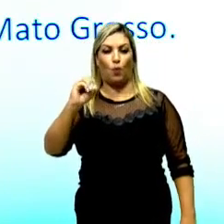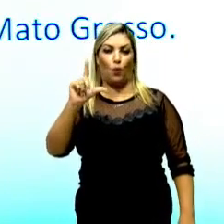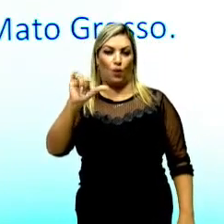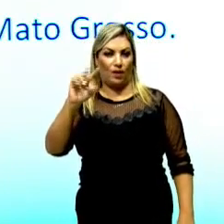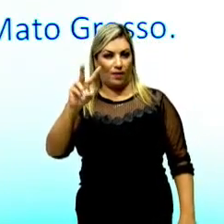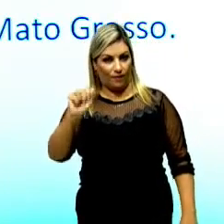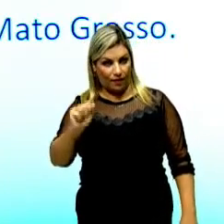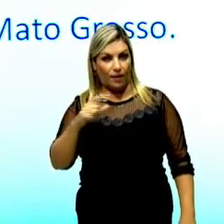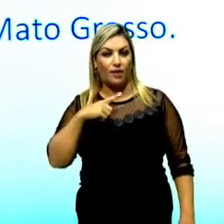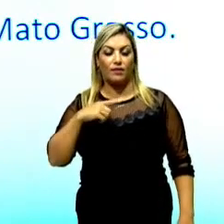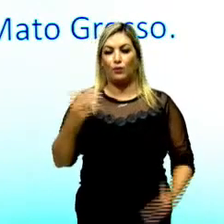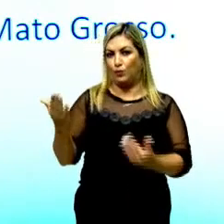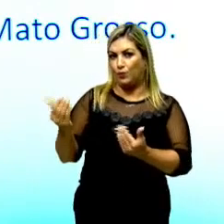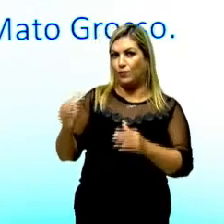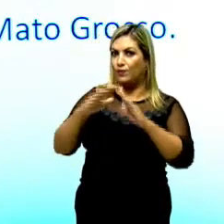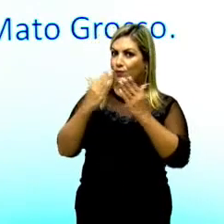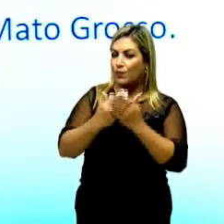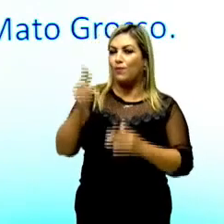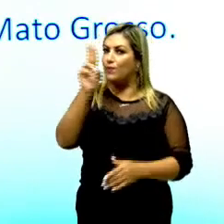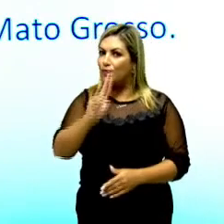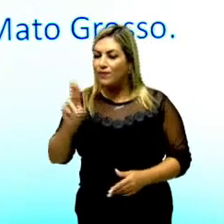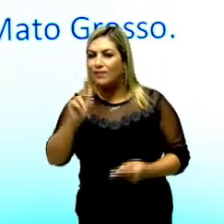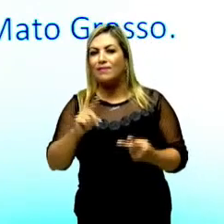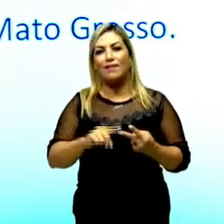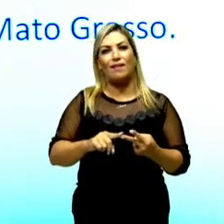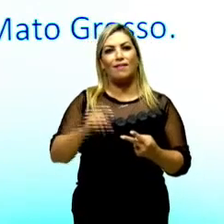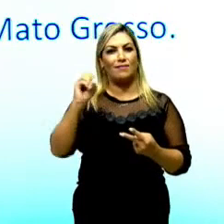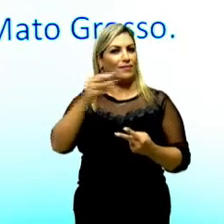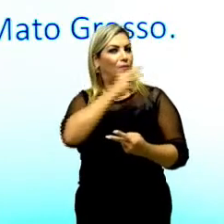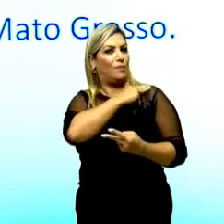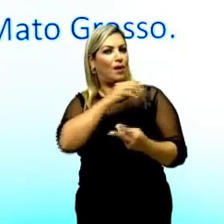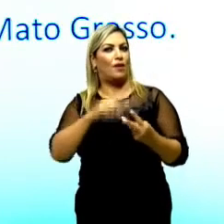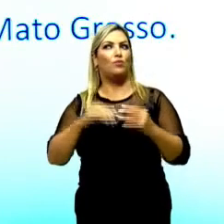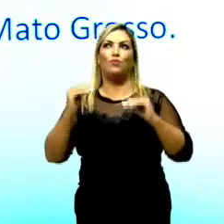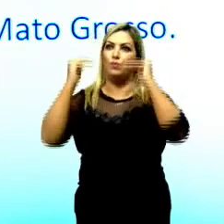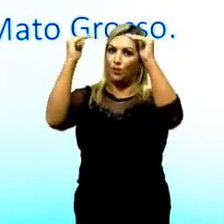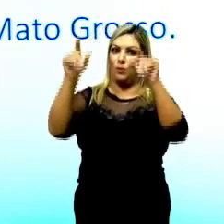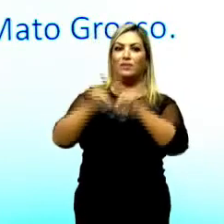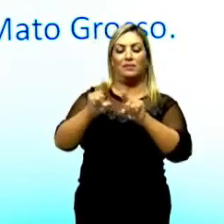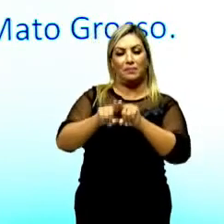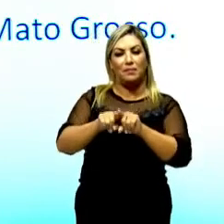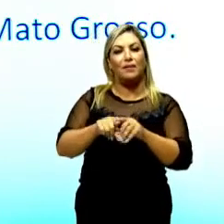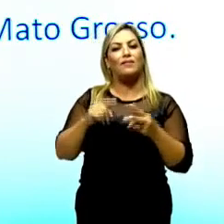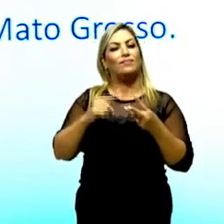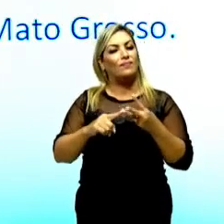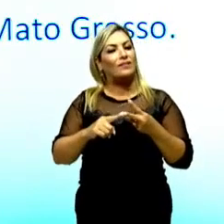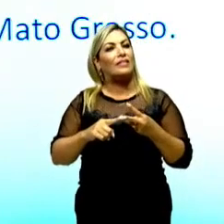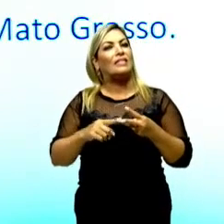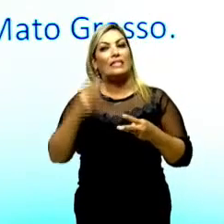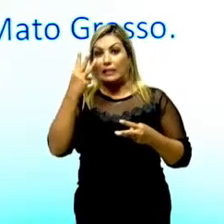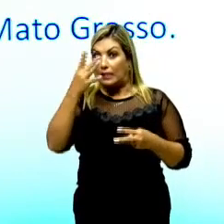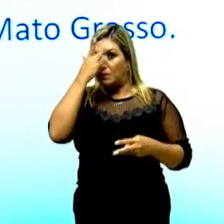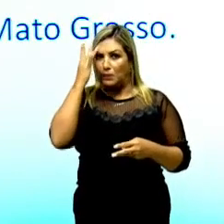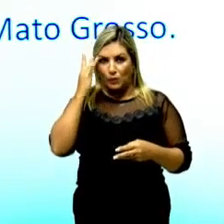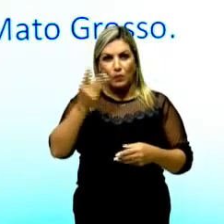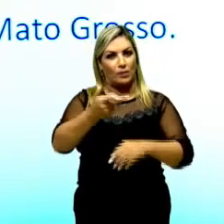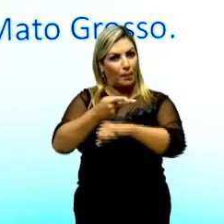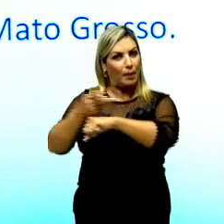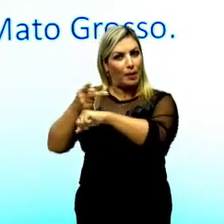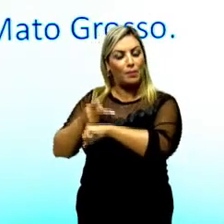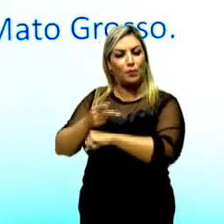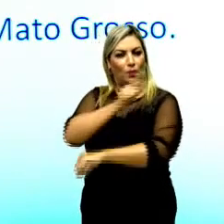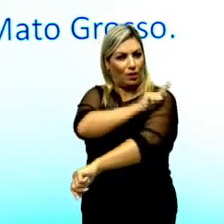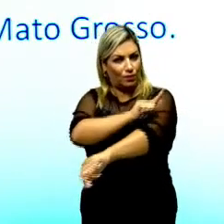são de escolas, universidades do ensino médio e superior e além de três premiados na categoria de